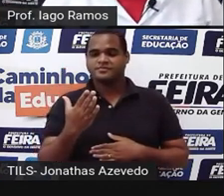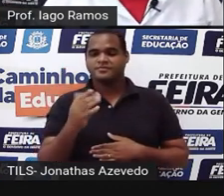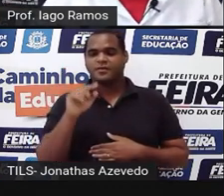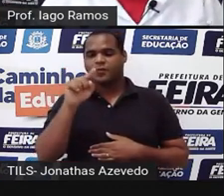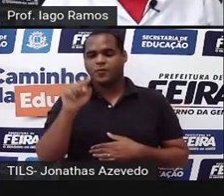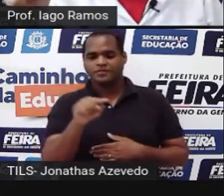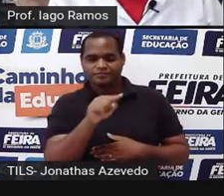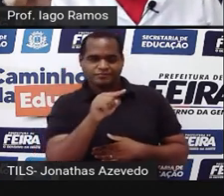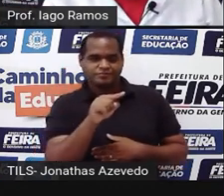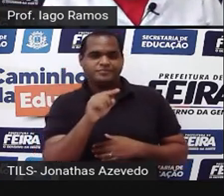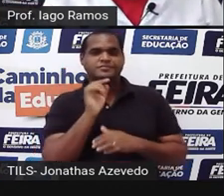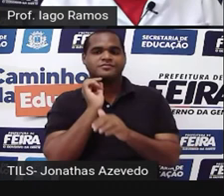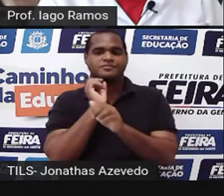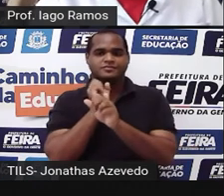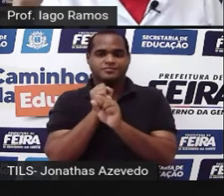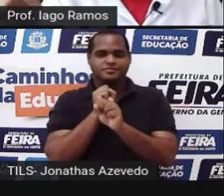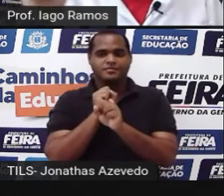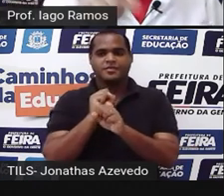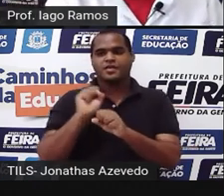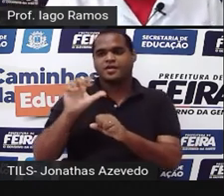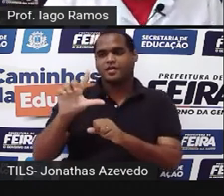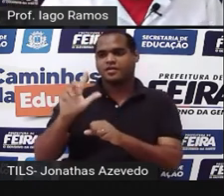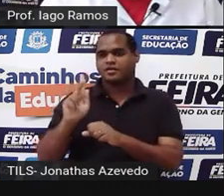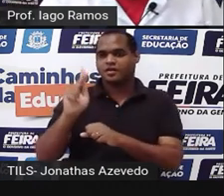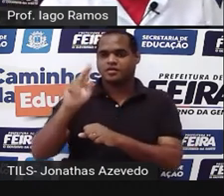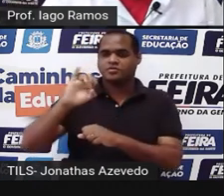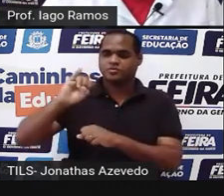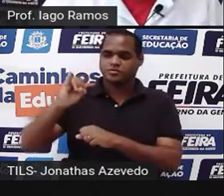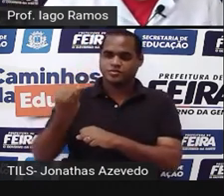formado pelos pontos L, K, J